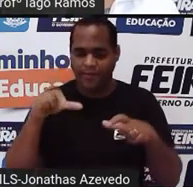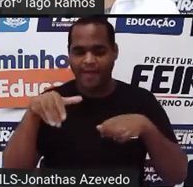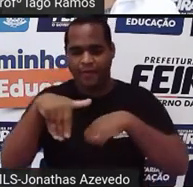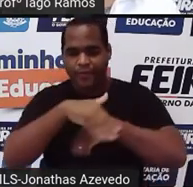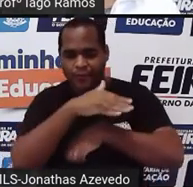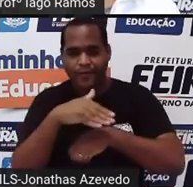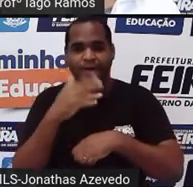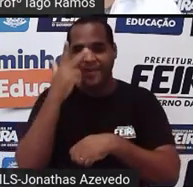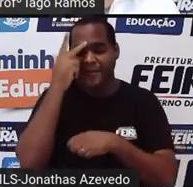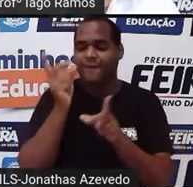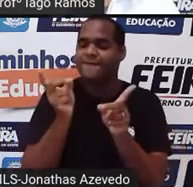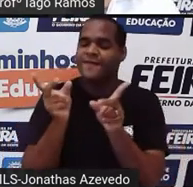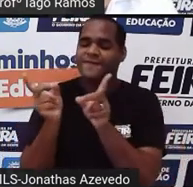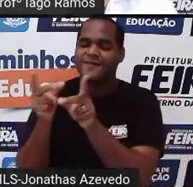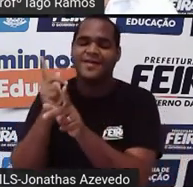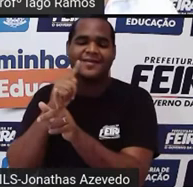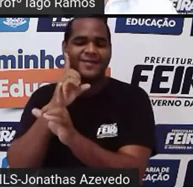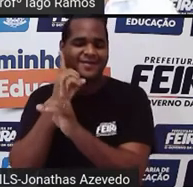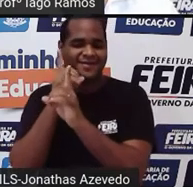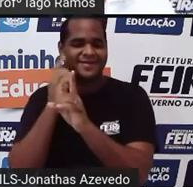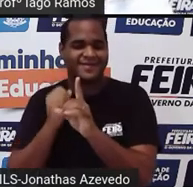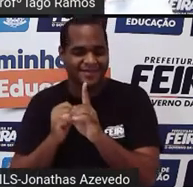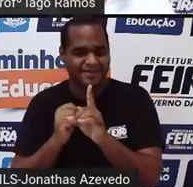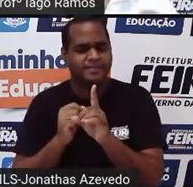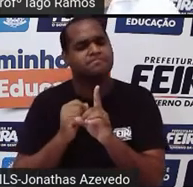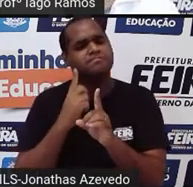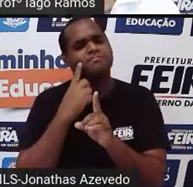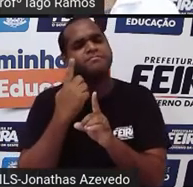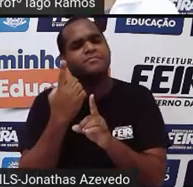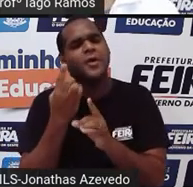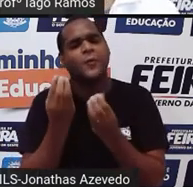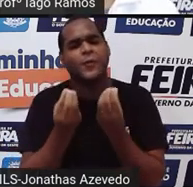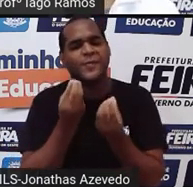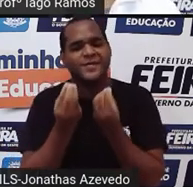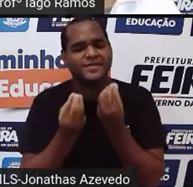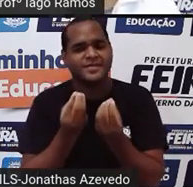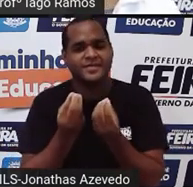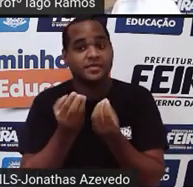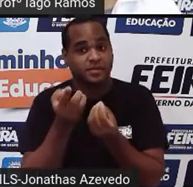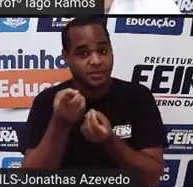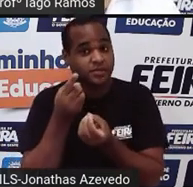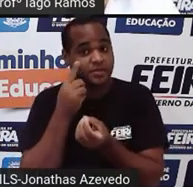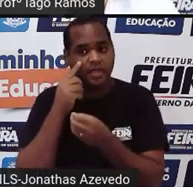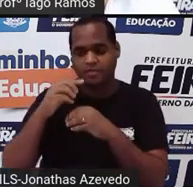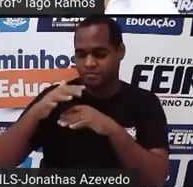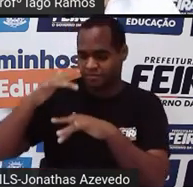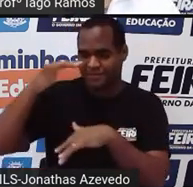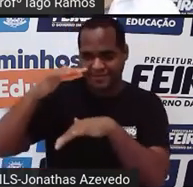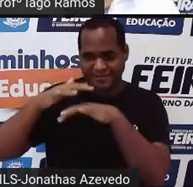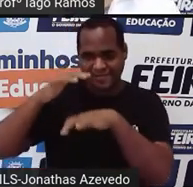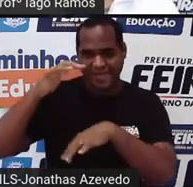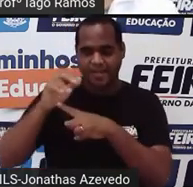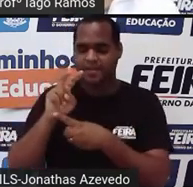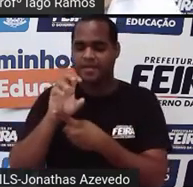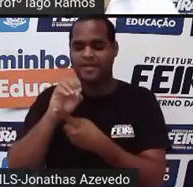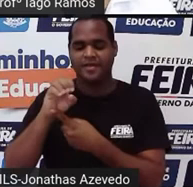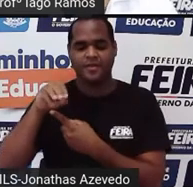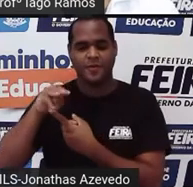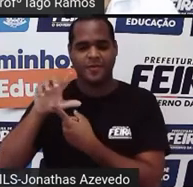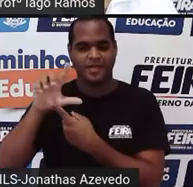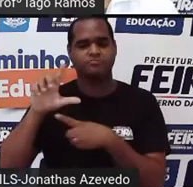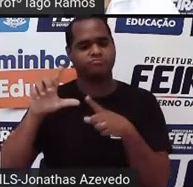Então, agora eu tenho a capacidade e quero achar o volume. Ou seja, como é que eu faço esses 500